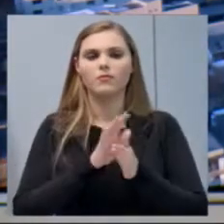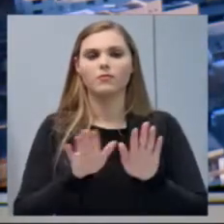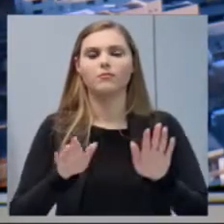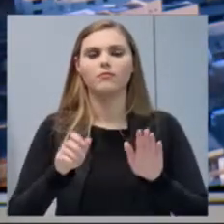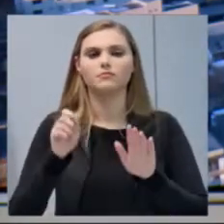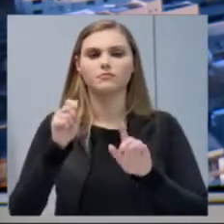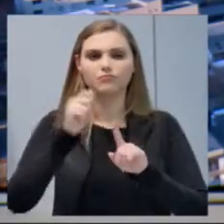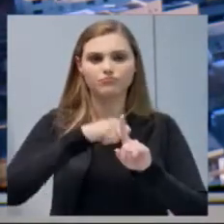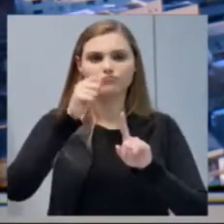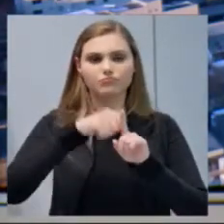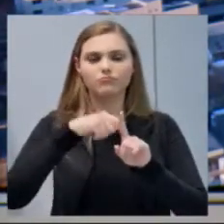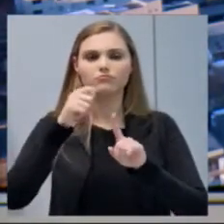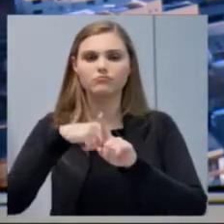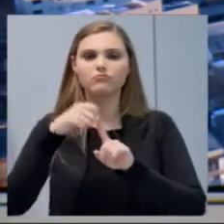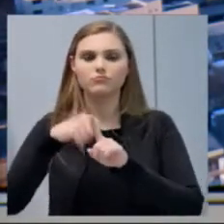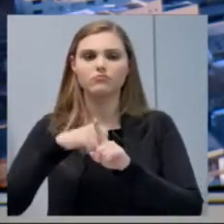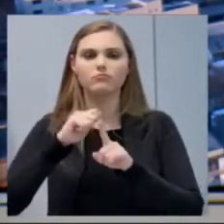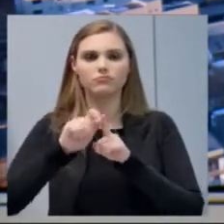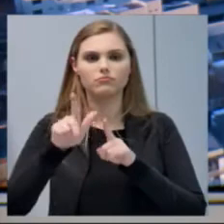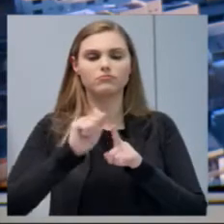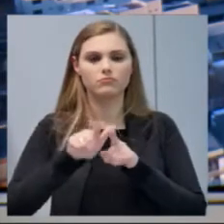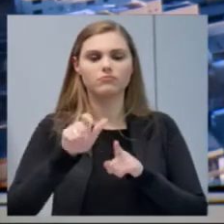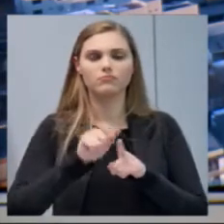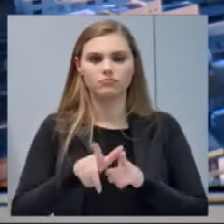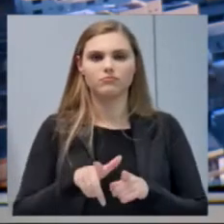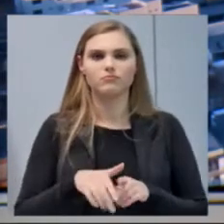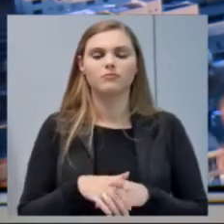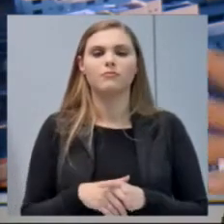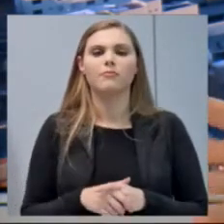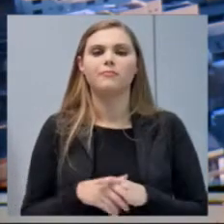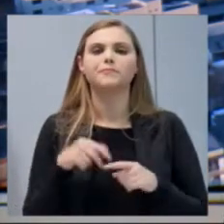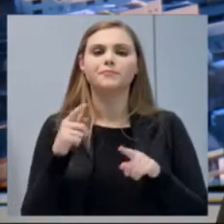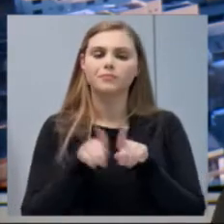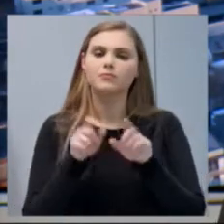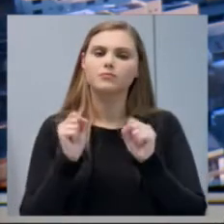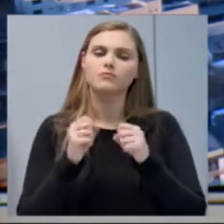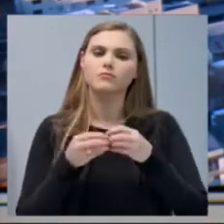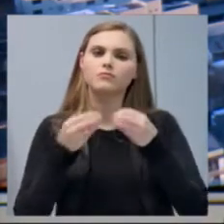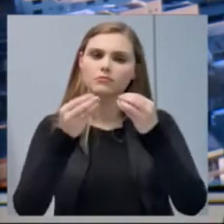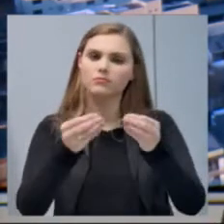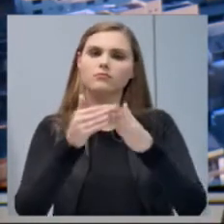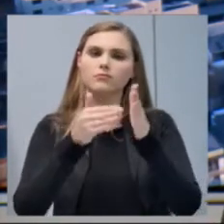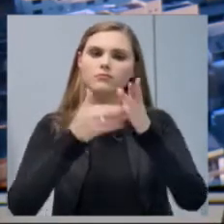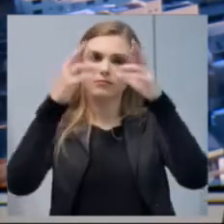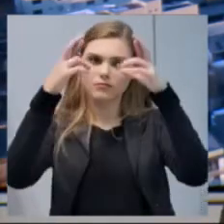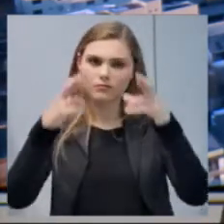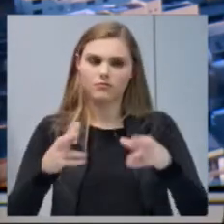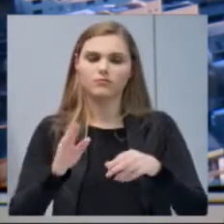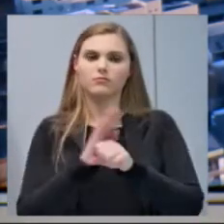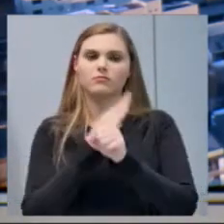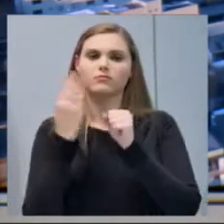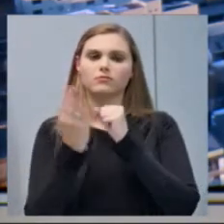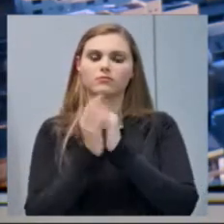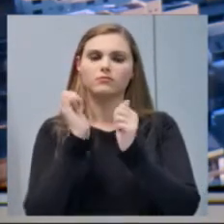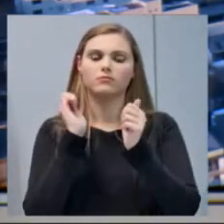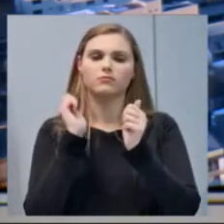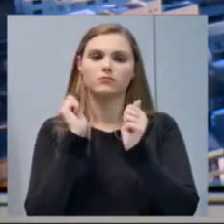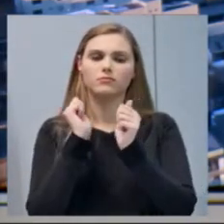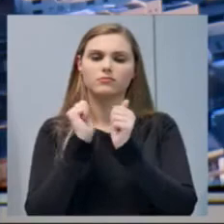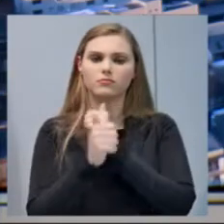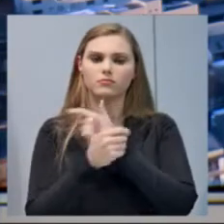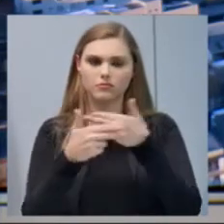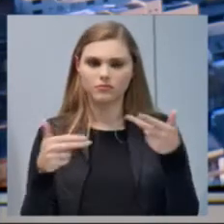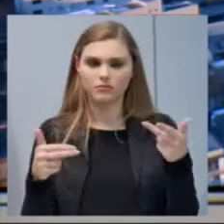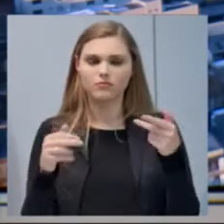em outros espaços e poder dar também a toda aquela grande região do bairro dos esportes uma atenção especial